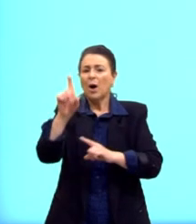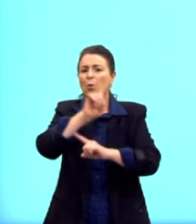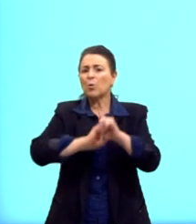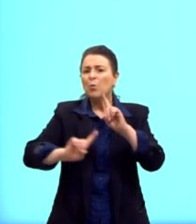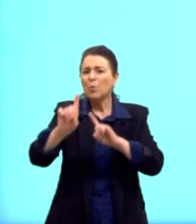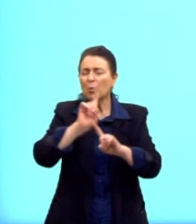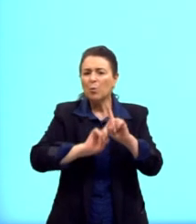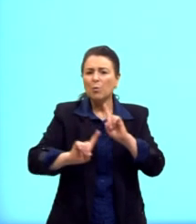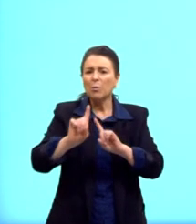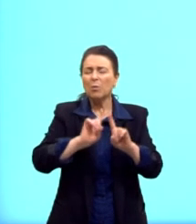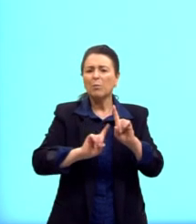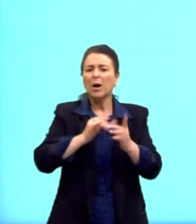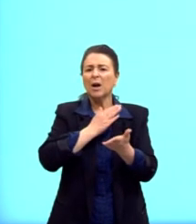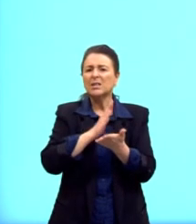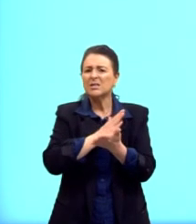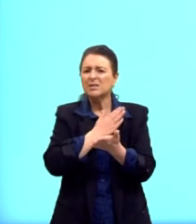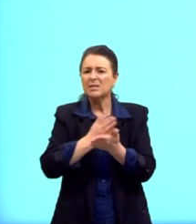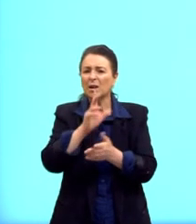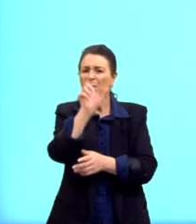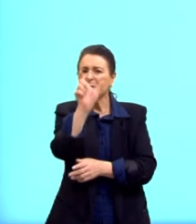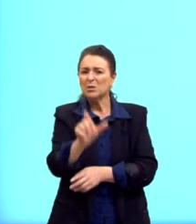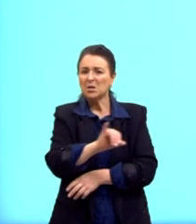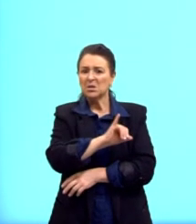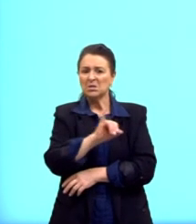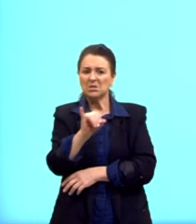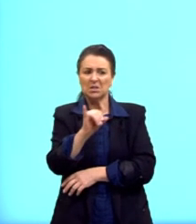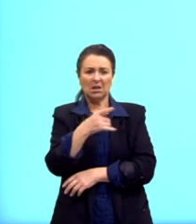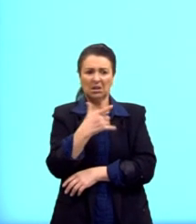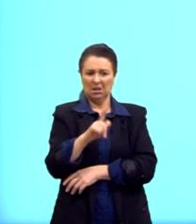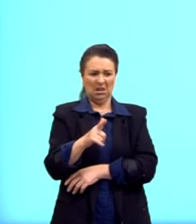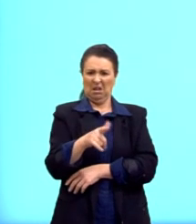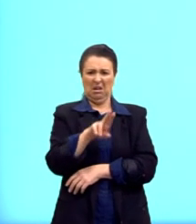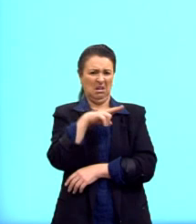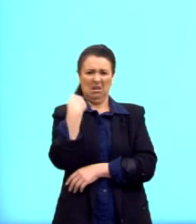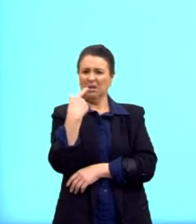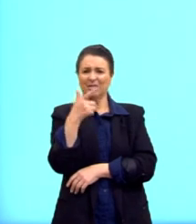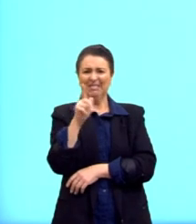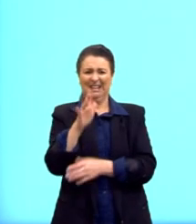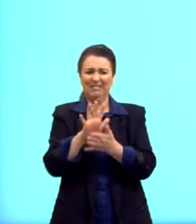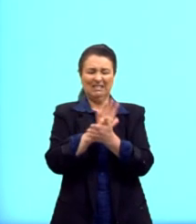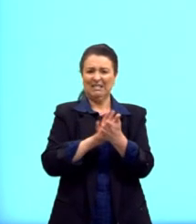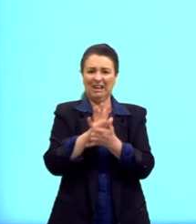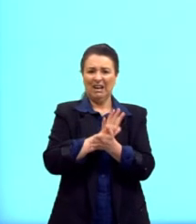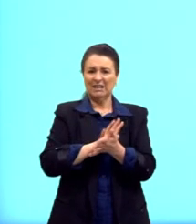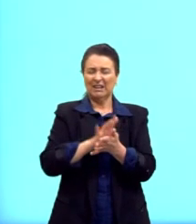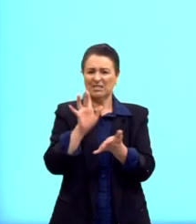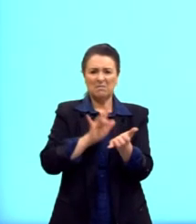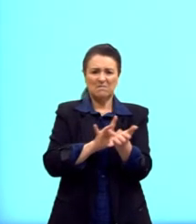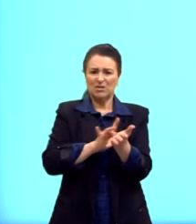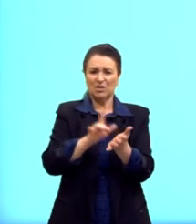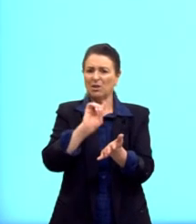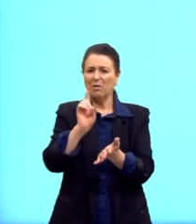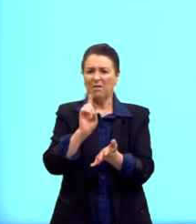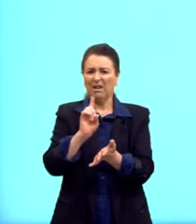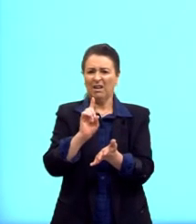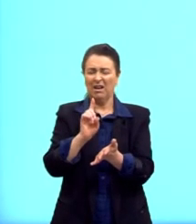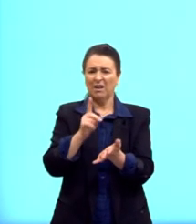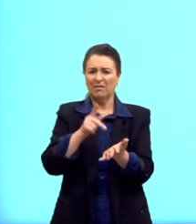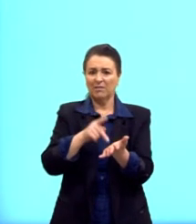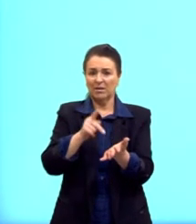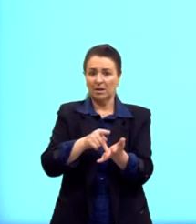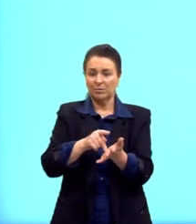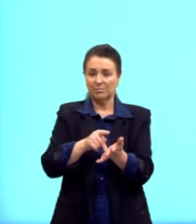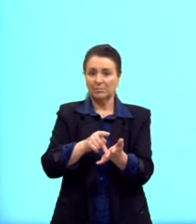dizer que o Holocausto não aconteceu, para a gente ver, então, que o nazifascismo não foi completamente derrotado, as